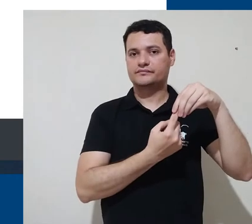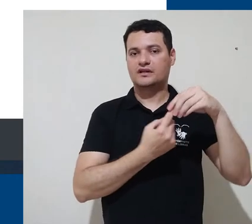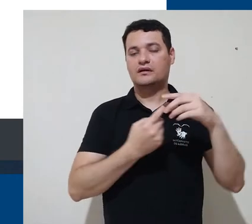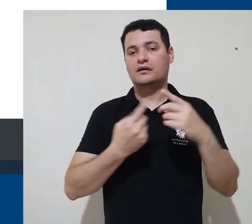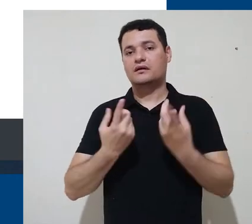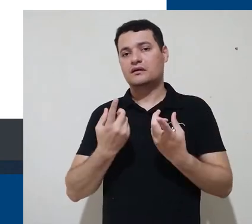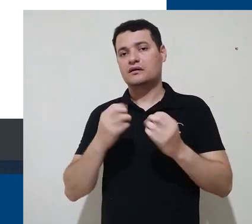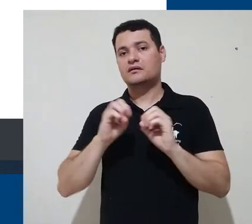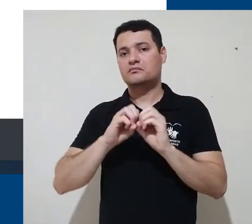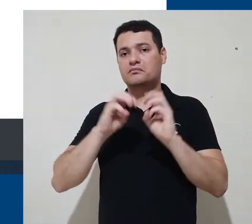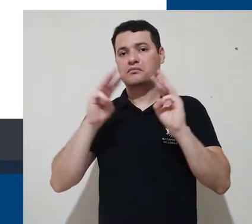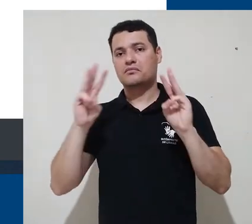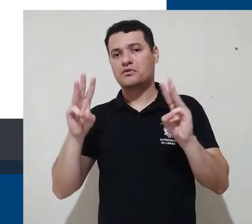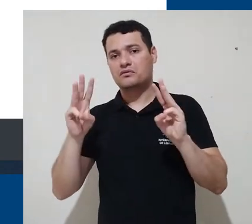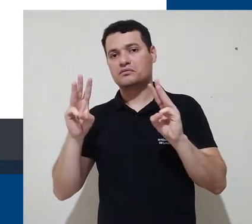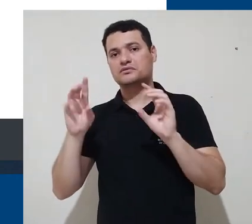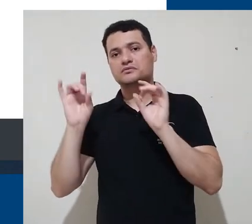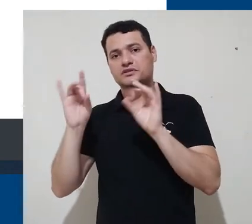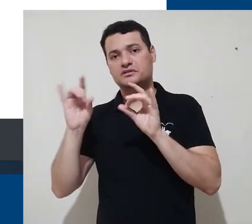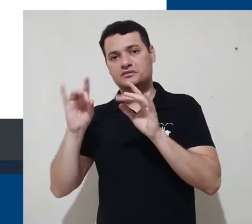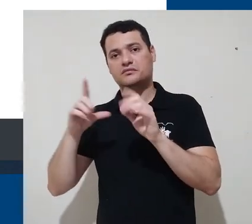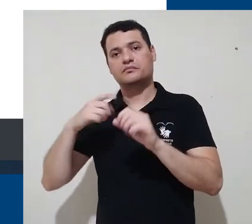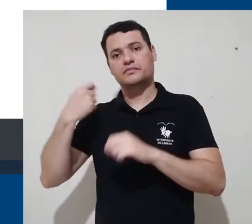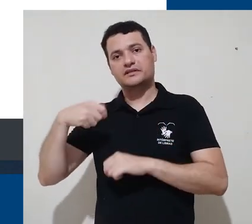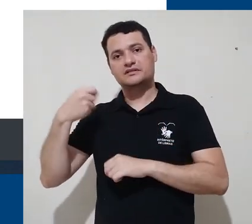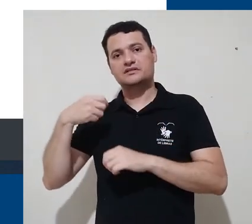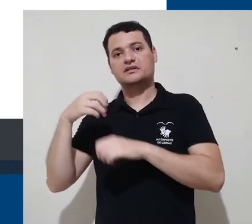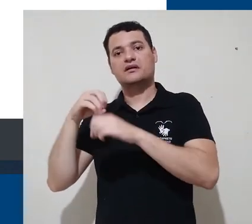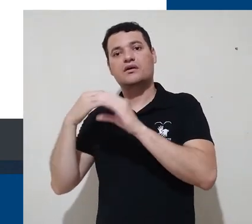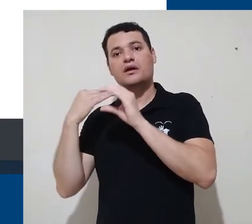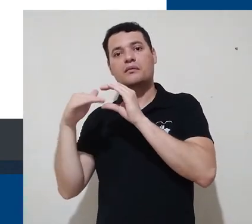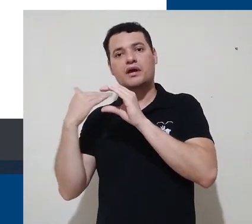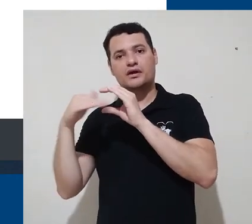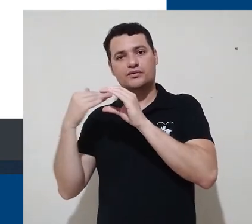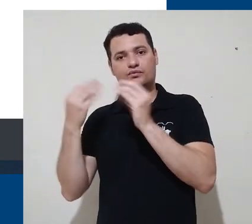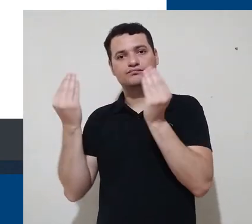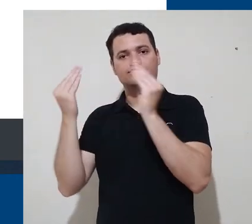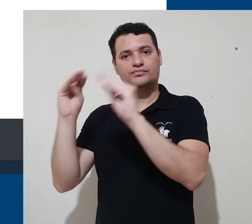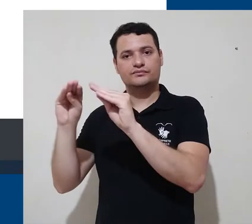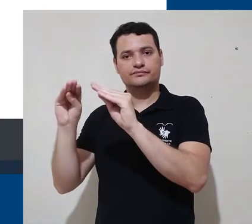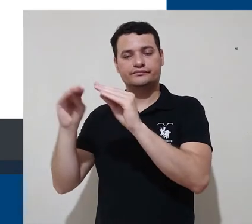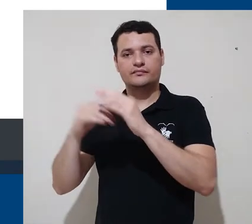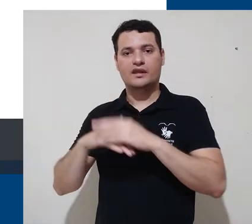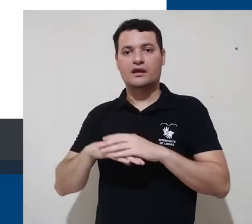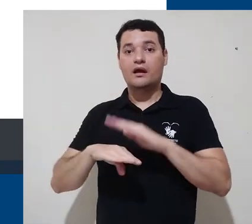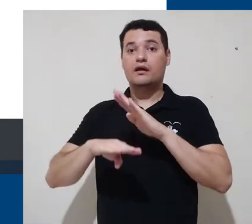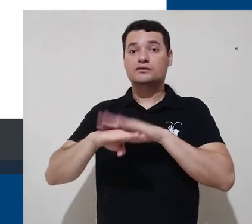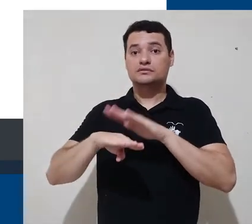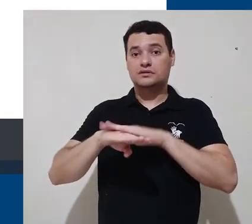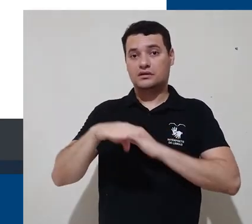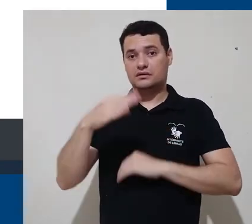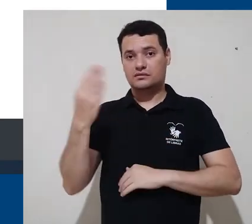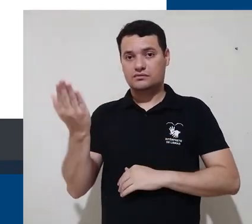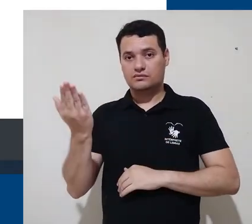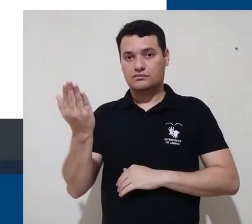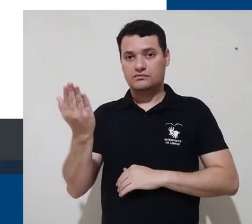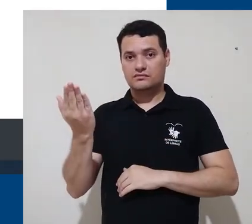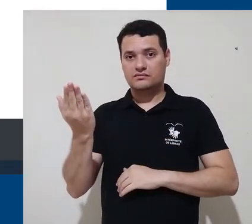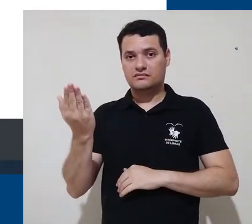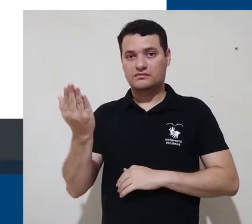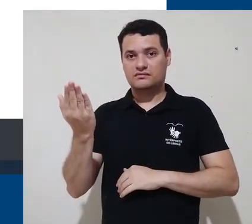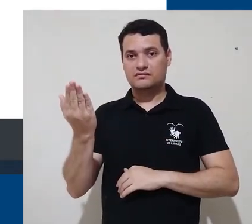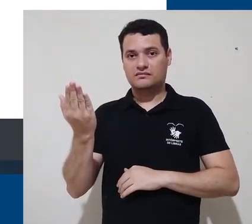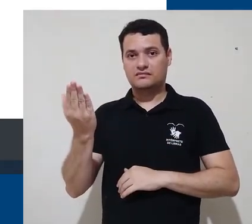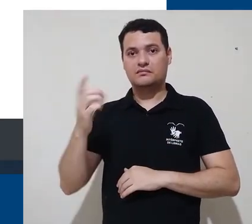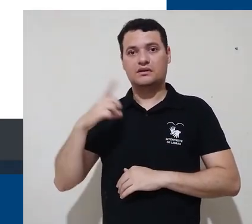geralmente o e-mail. E a gente clica no botão acessar para fazer o acesso. Reparem que no lado direito do painel a gente